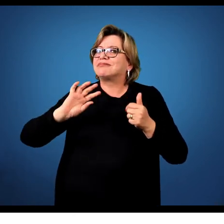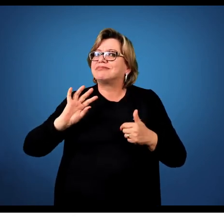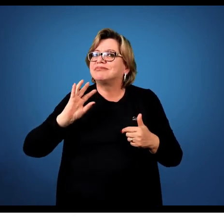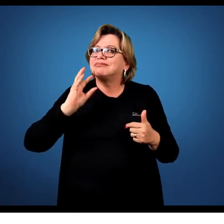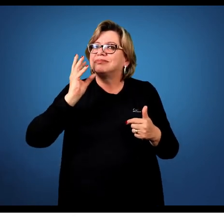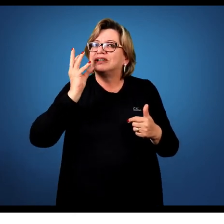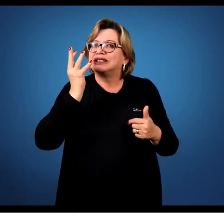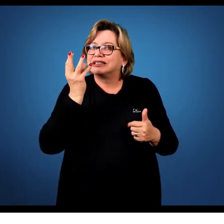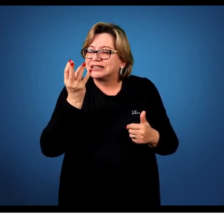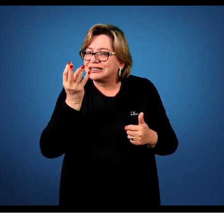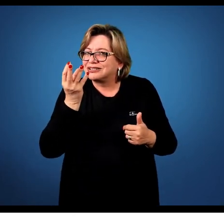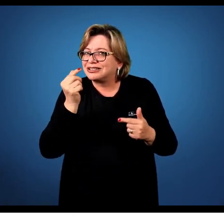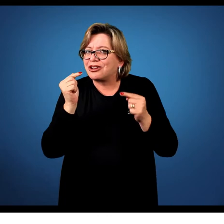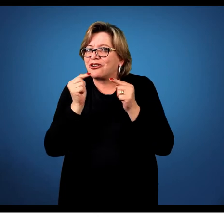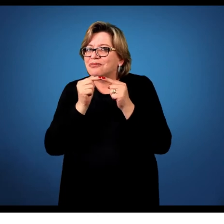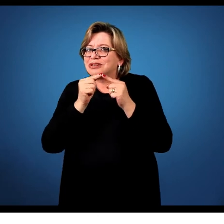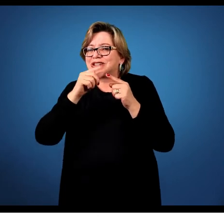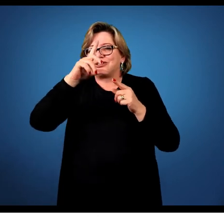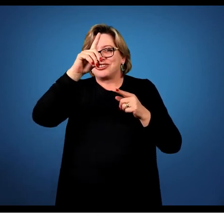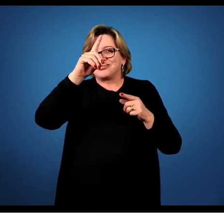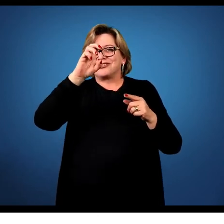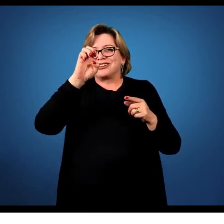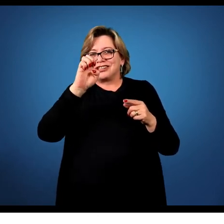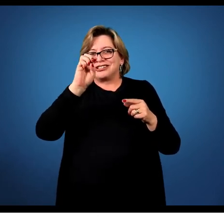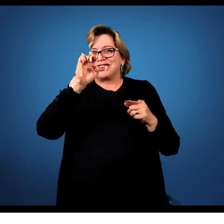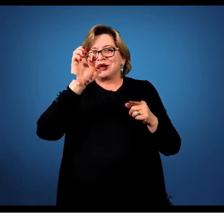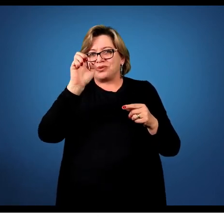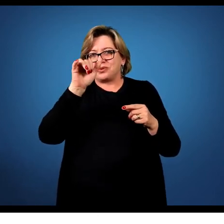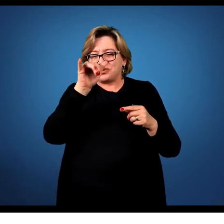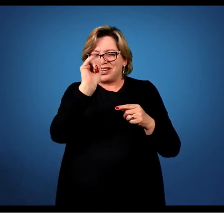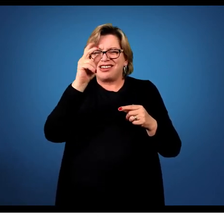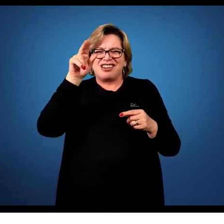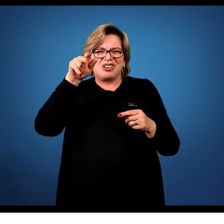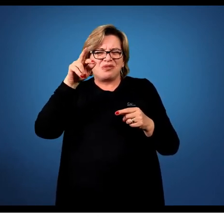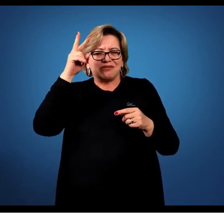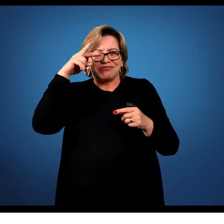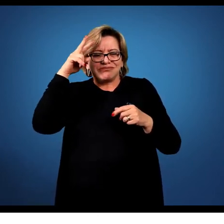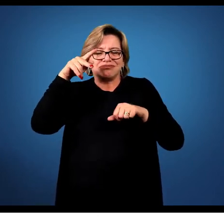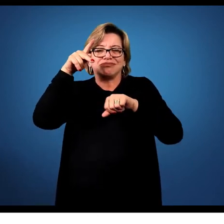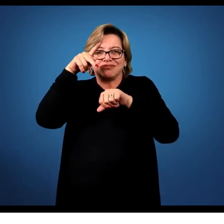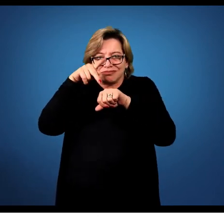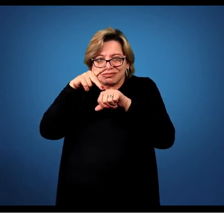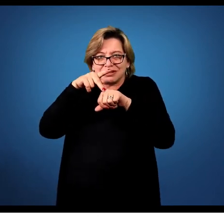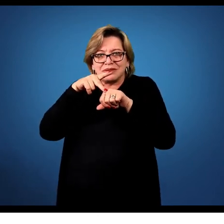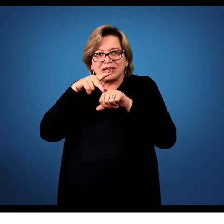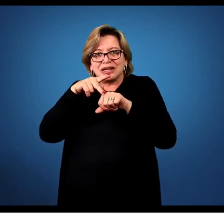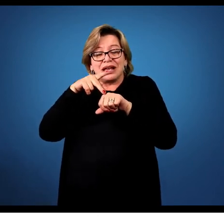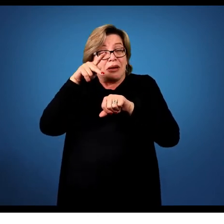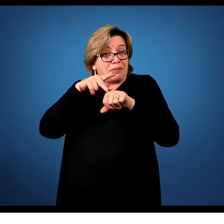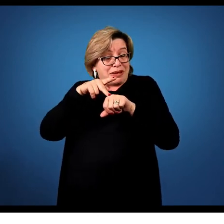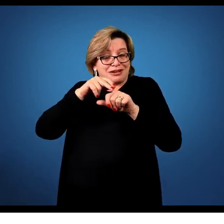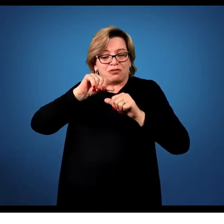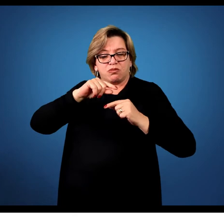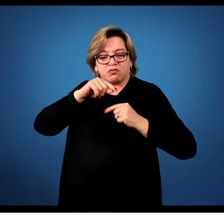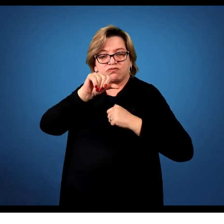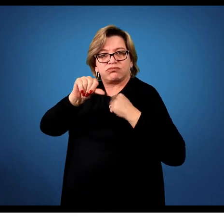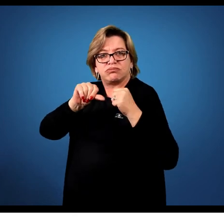o Dway fala, da pedra que rola pela montanha. a pedra se transforma conforme o contato dela da montanha,